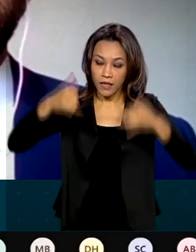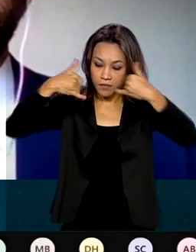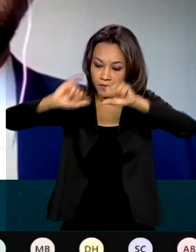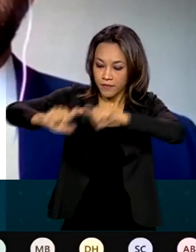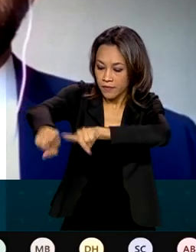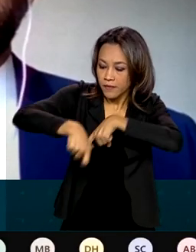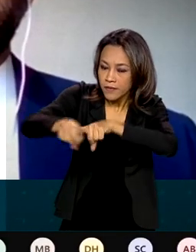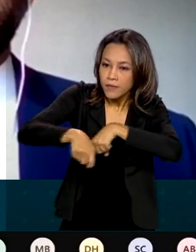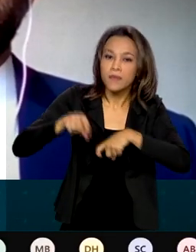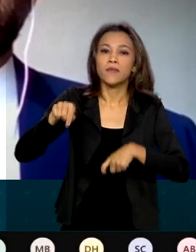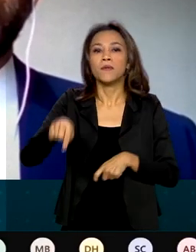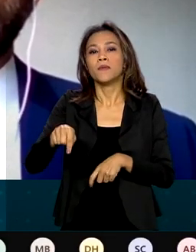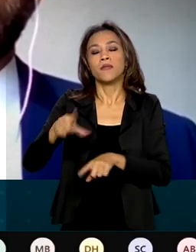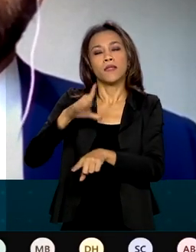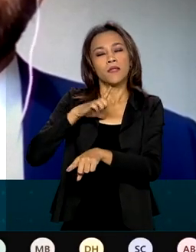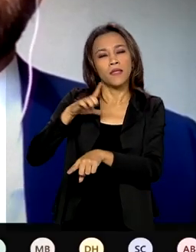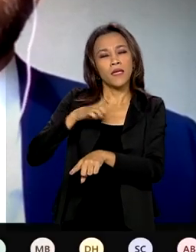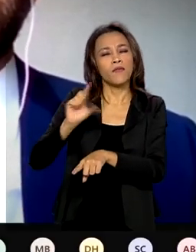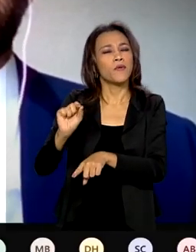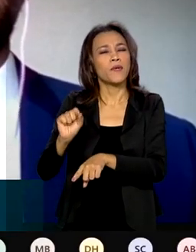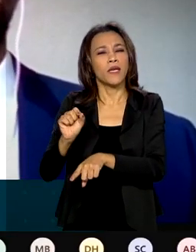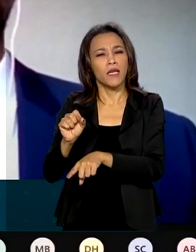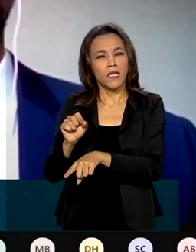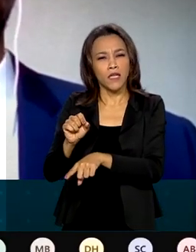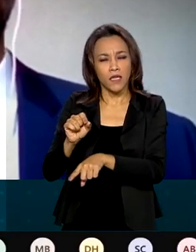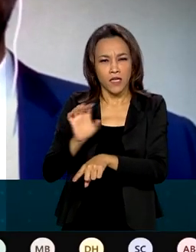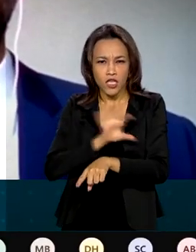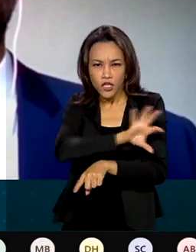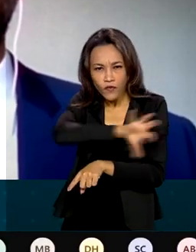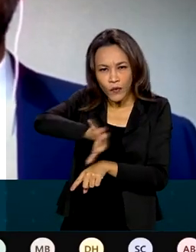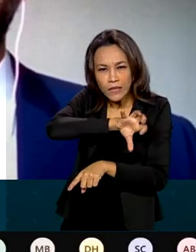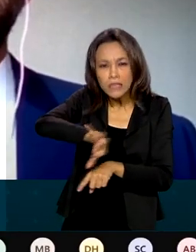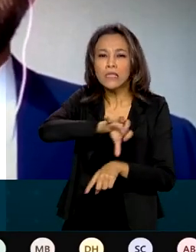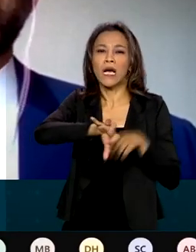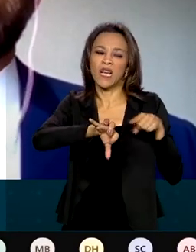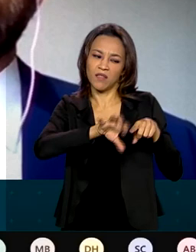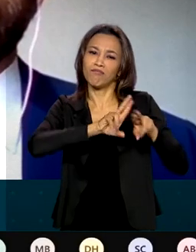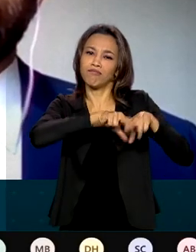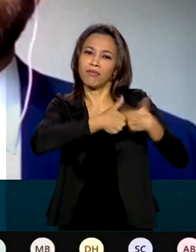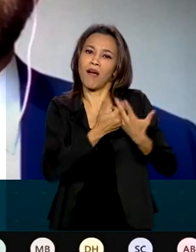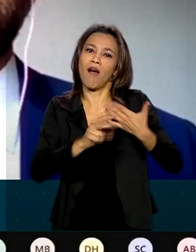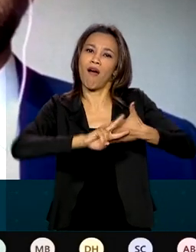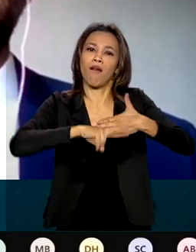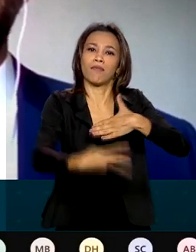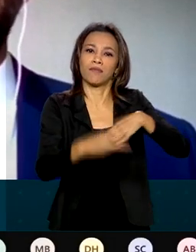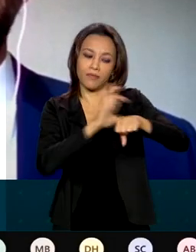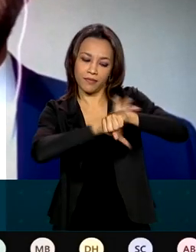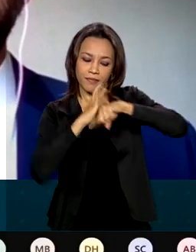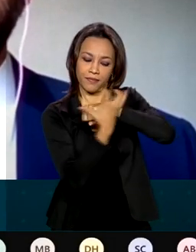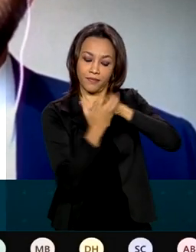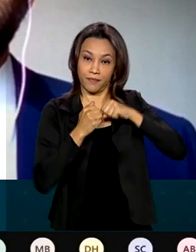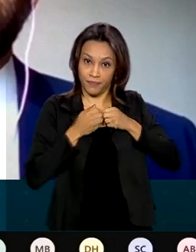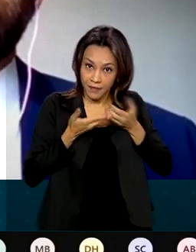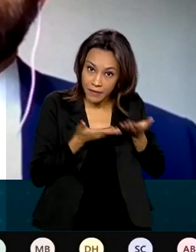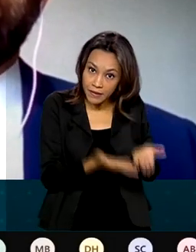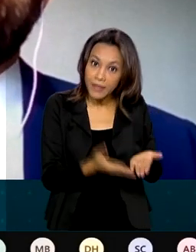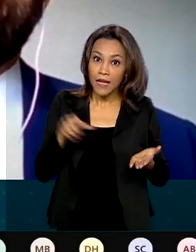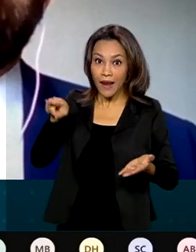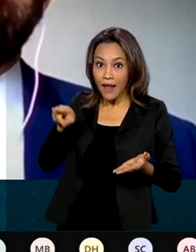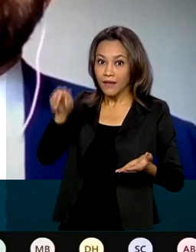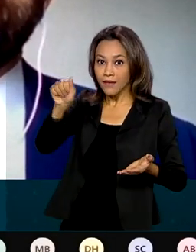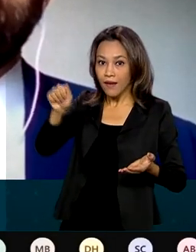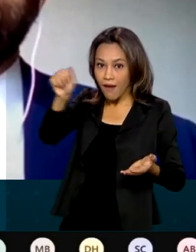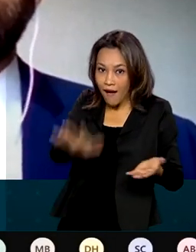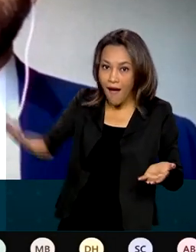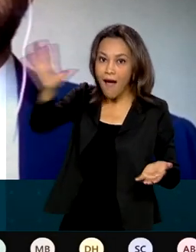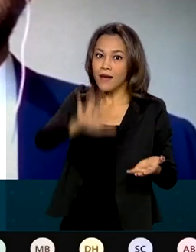influenciada pela própria dinâmica dessa pandemia, o ritmo de recuperação mais forte da região asiática, que é